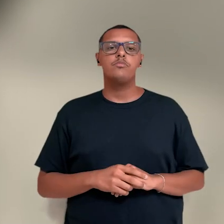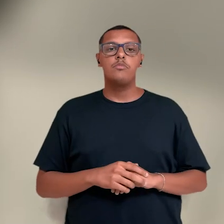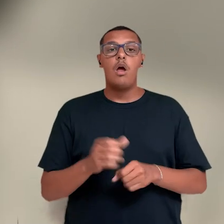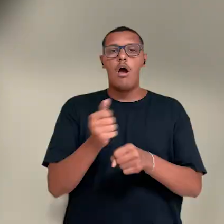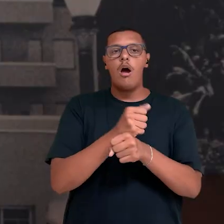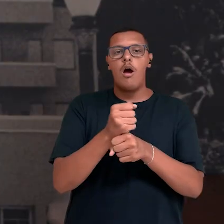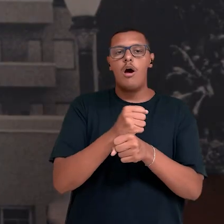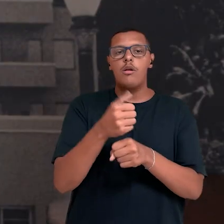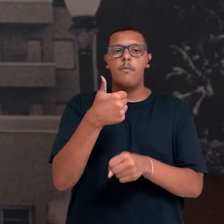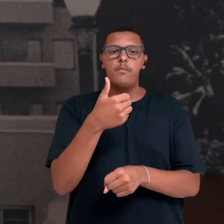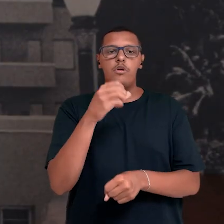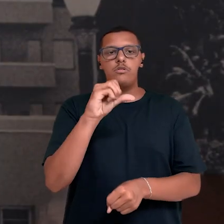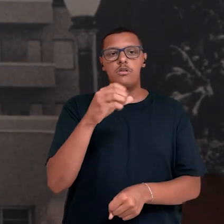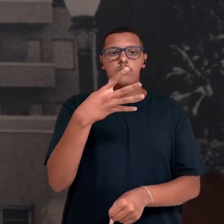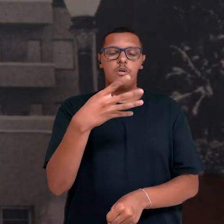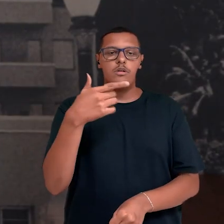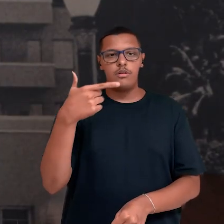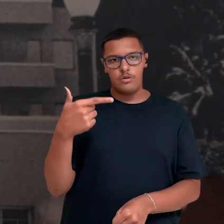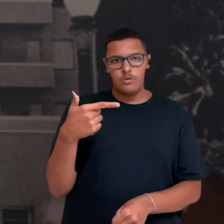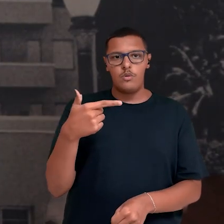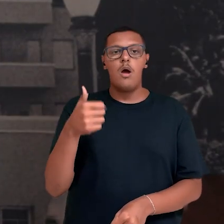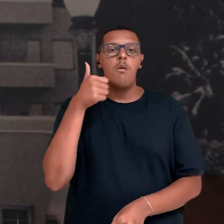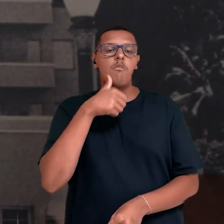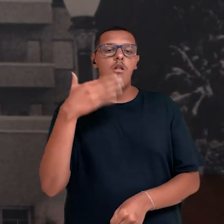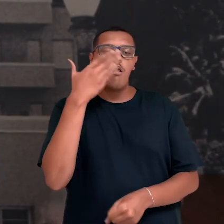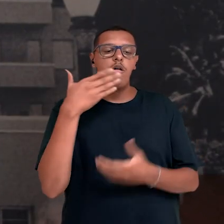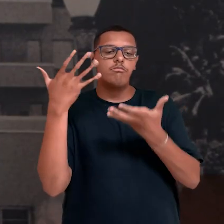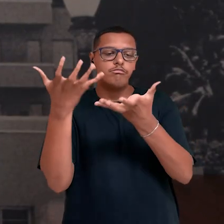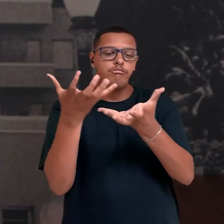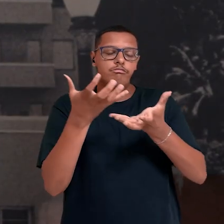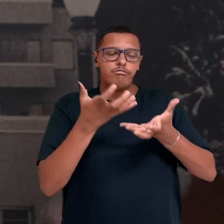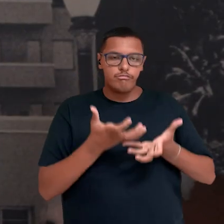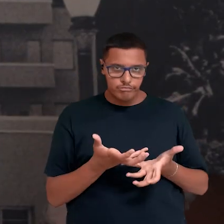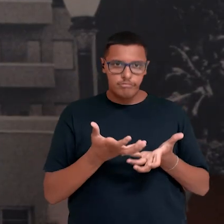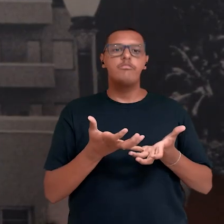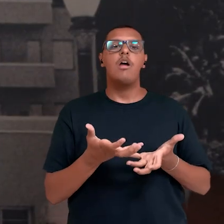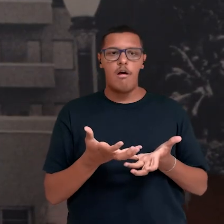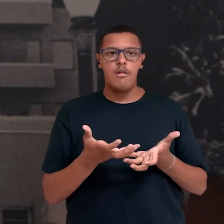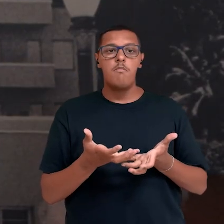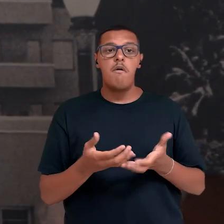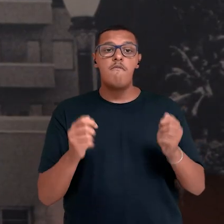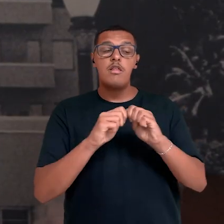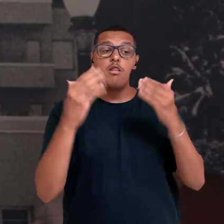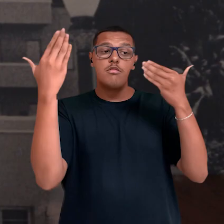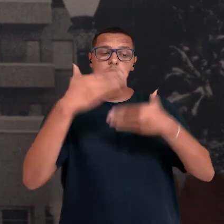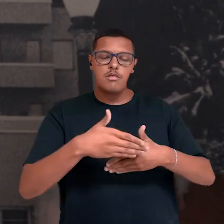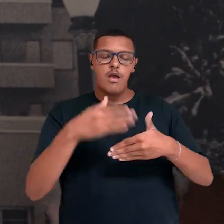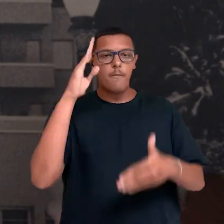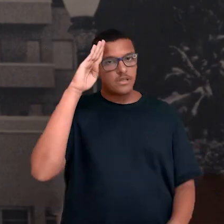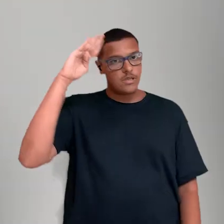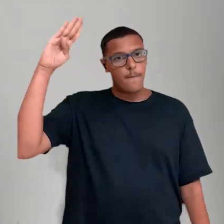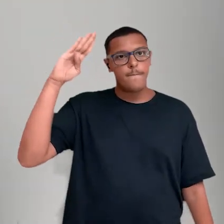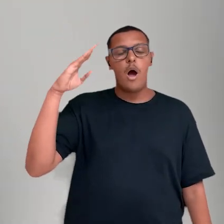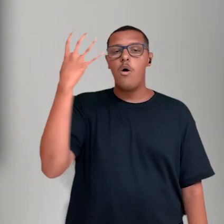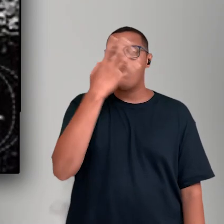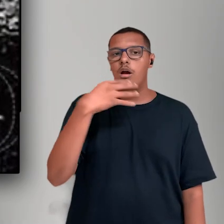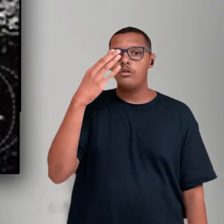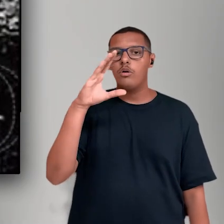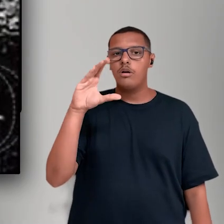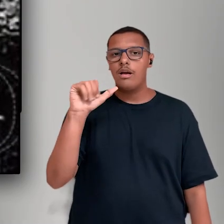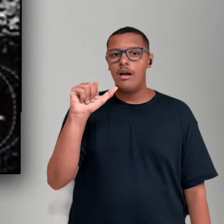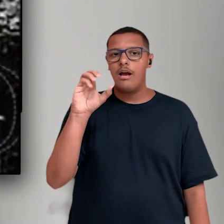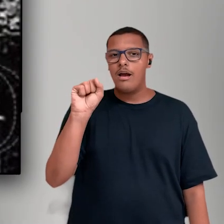O ano era 1942 e Marlene foi convidada para fazer um teste para se tornar a principal